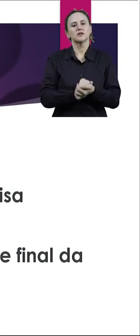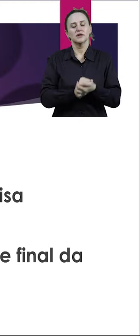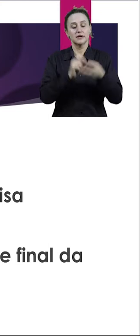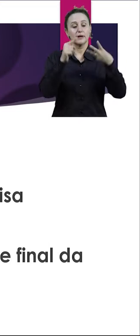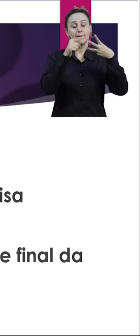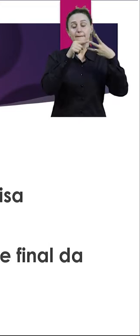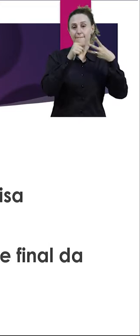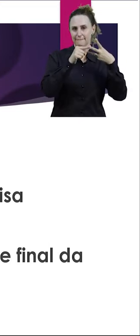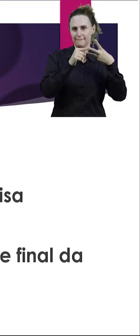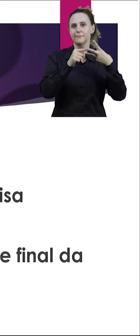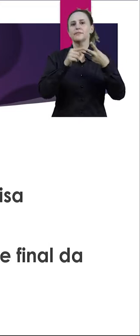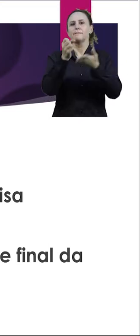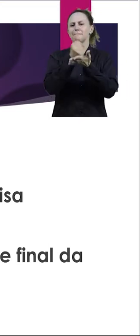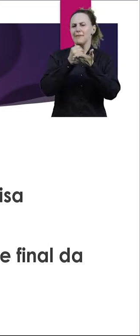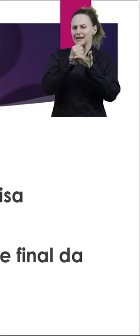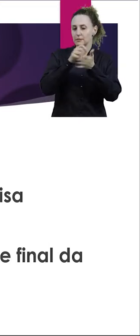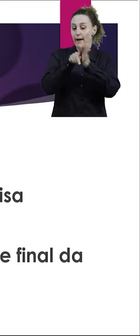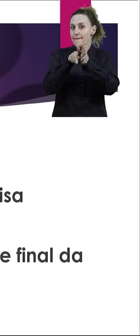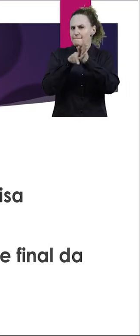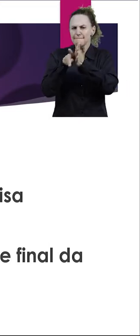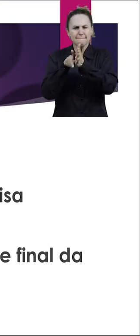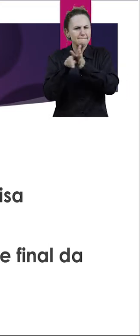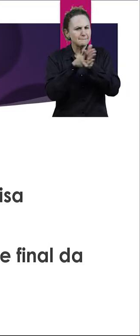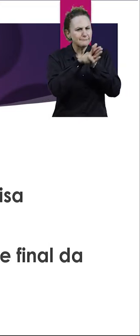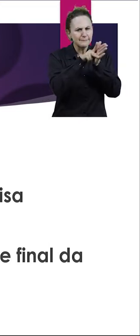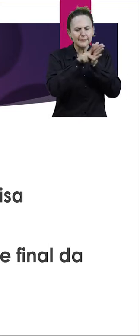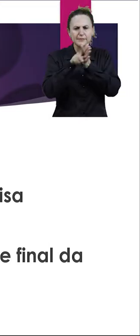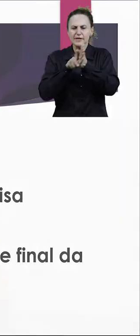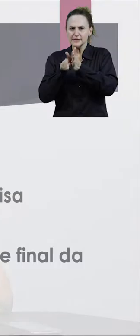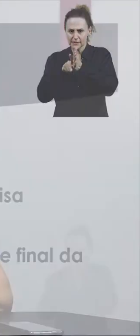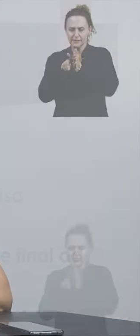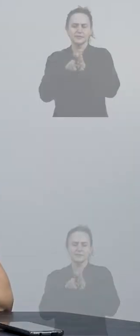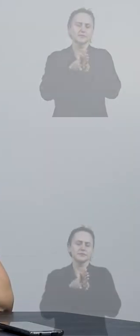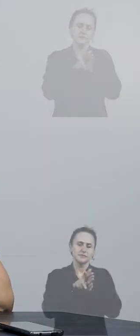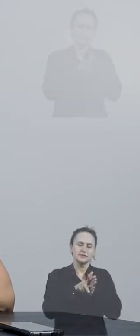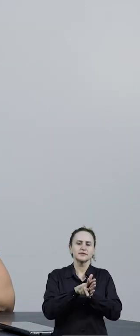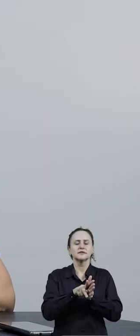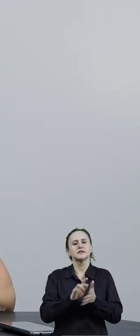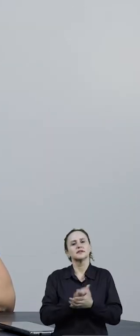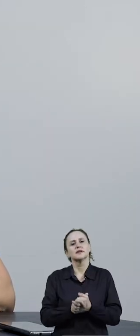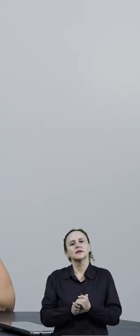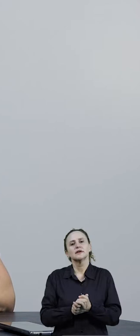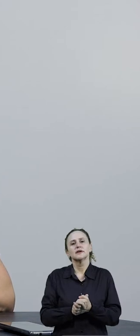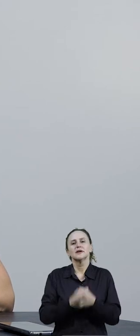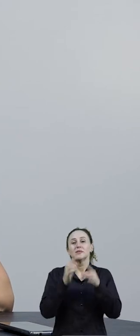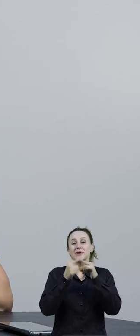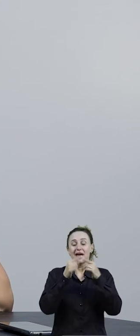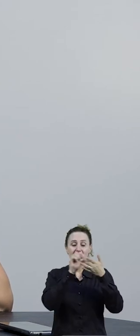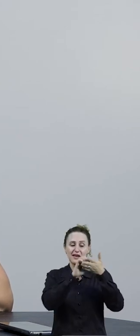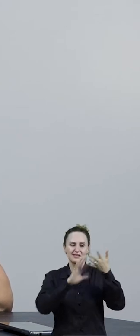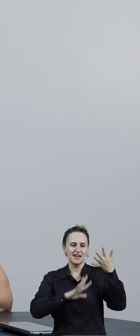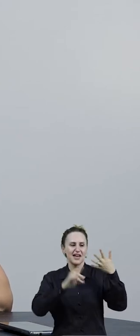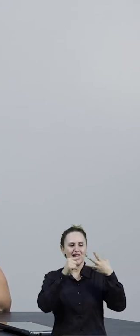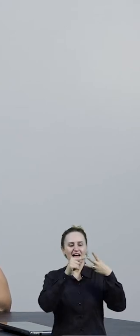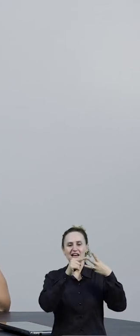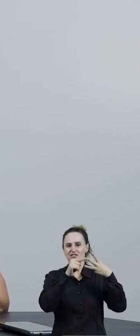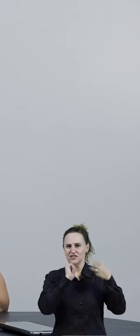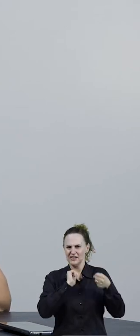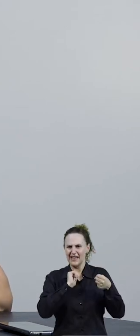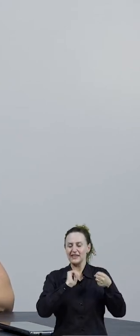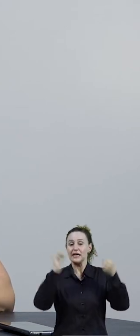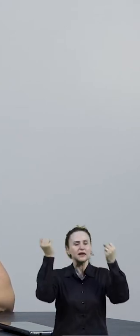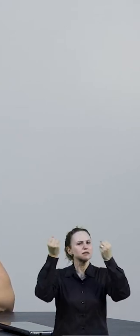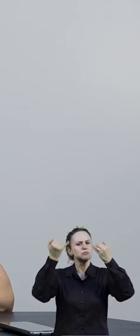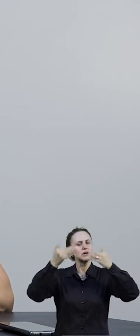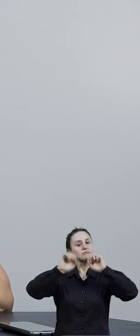aprendizagem baseada em pesquisa, não vou ficar detalhando aqui porque como ela é, ela, ela, essa atividade atividade está muito bem